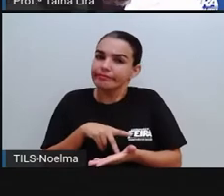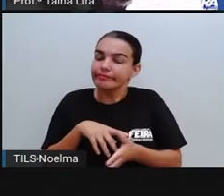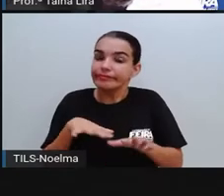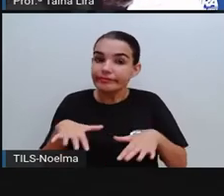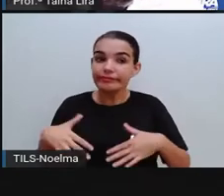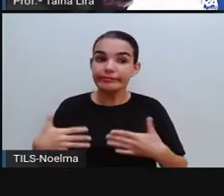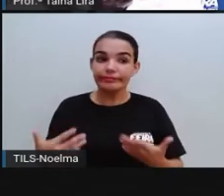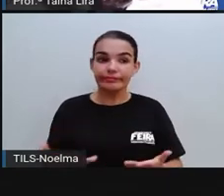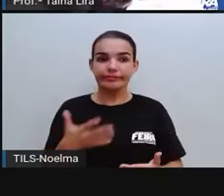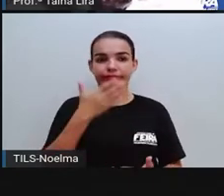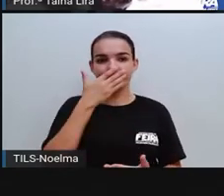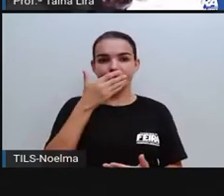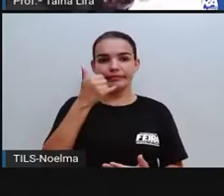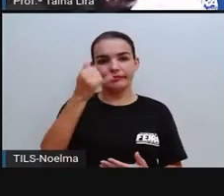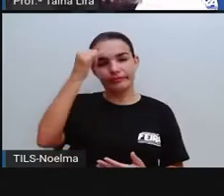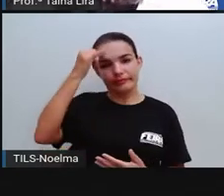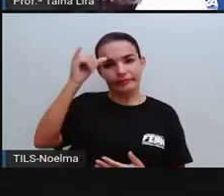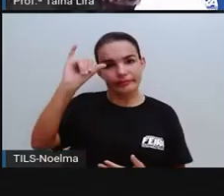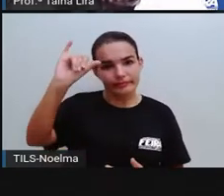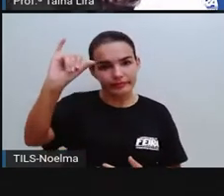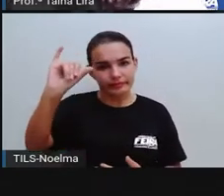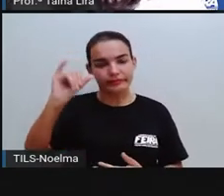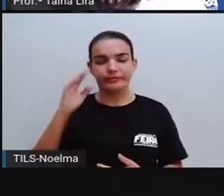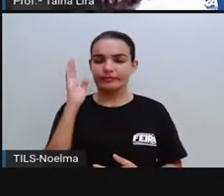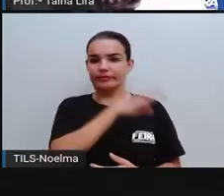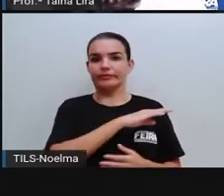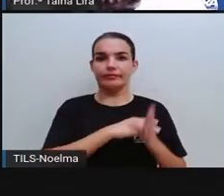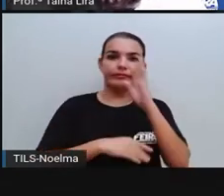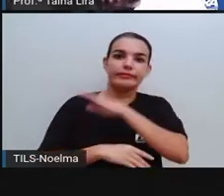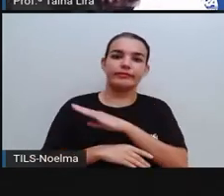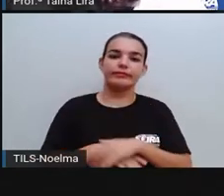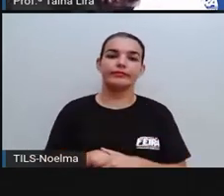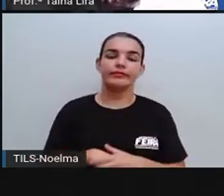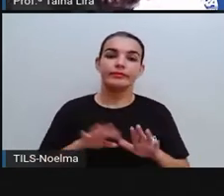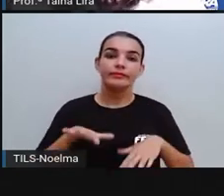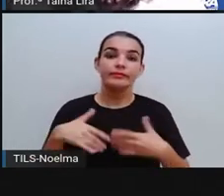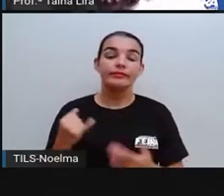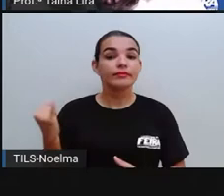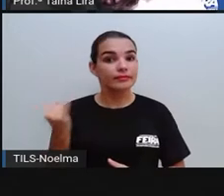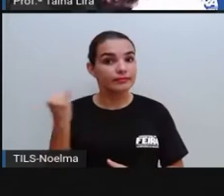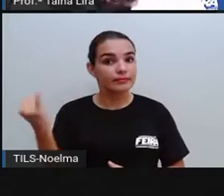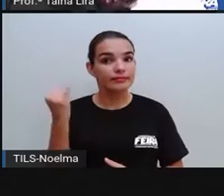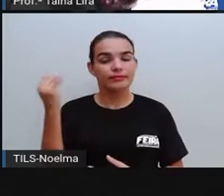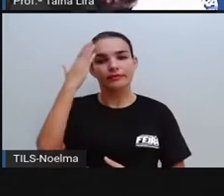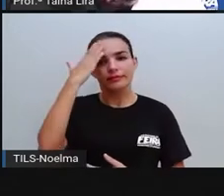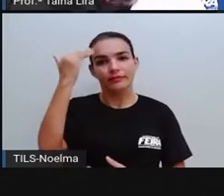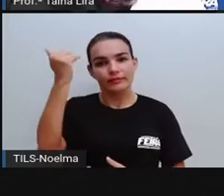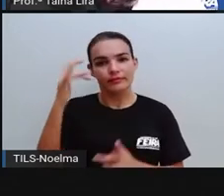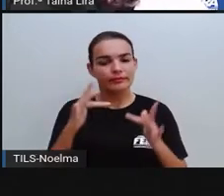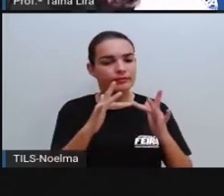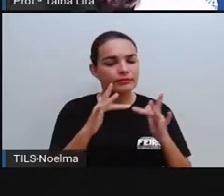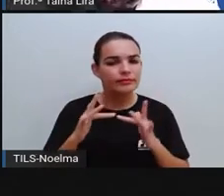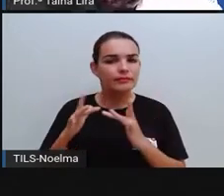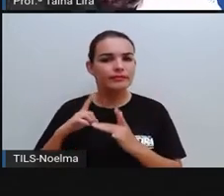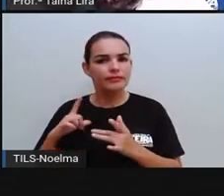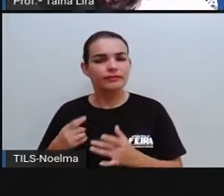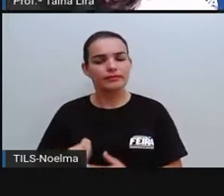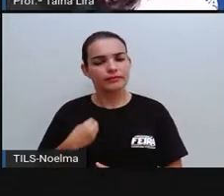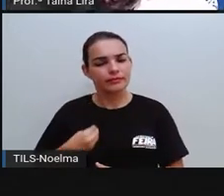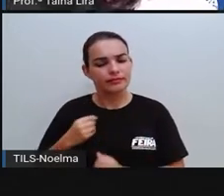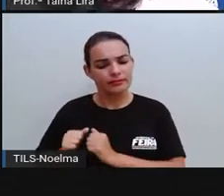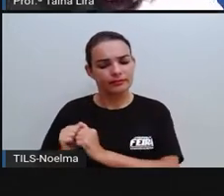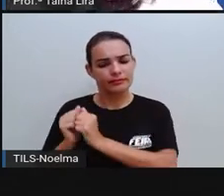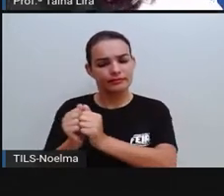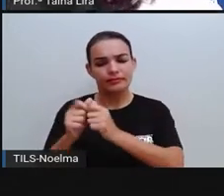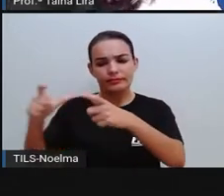Então, essa história vem mostrar aí a importância da gente saber conviver com as pessoas, principalmente em um